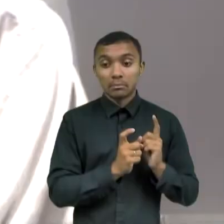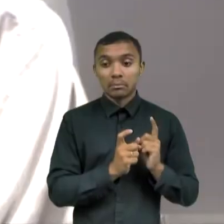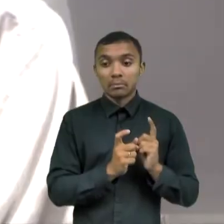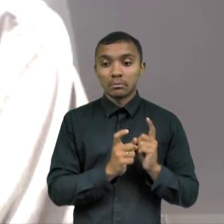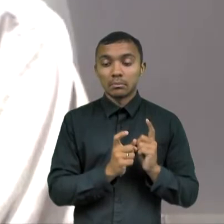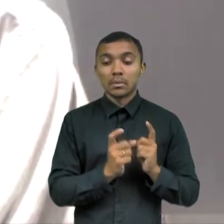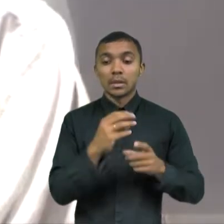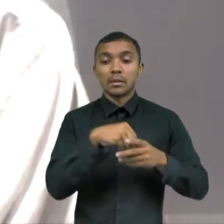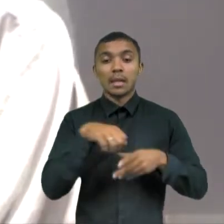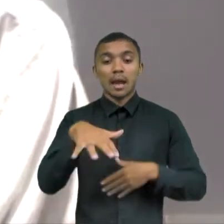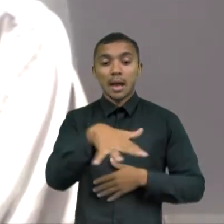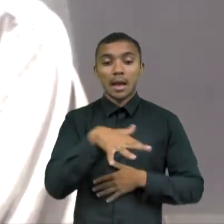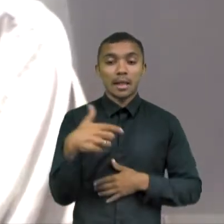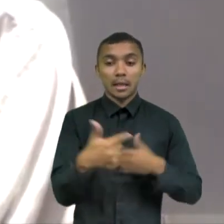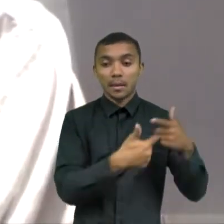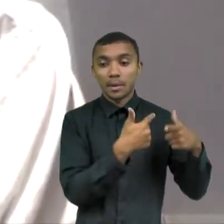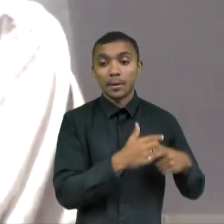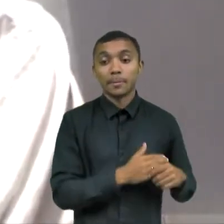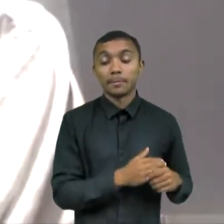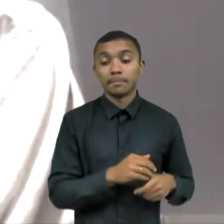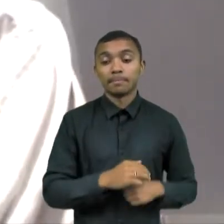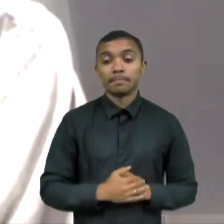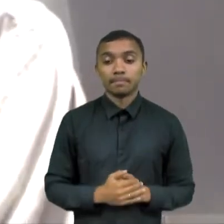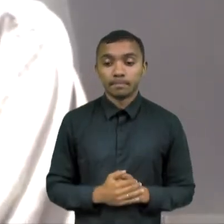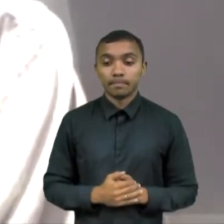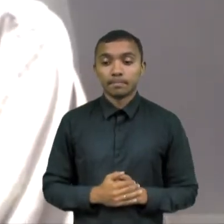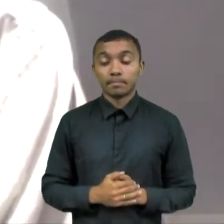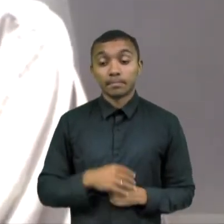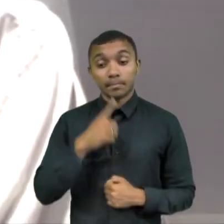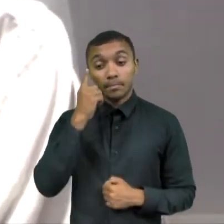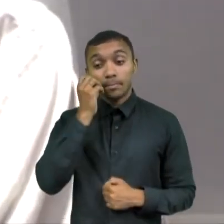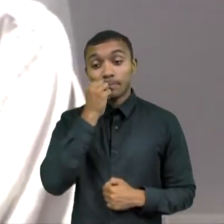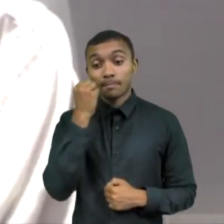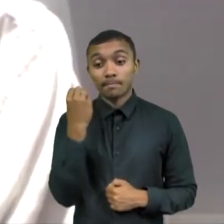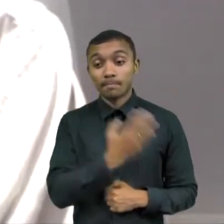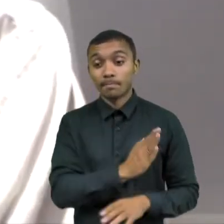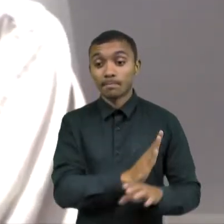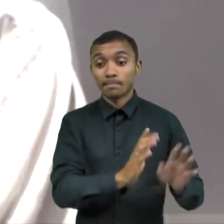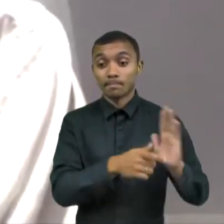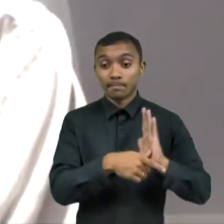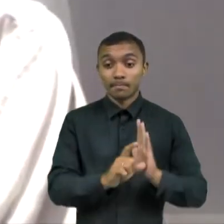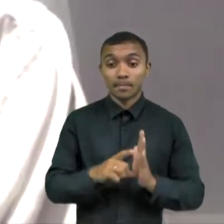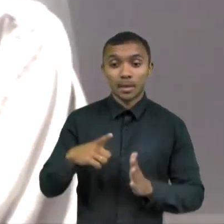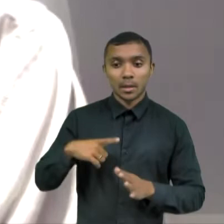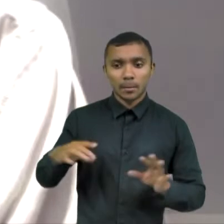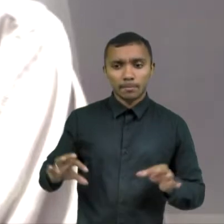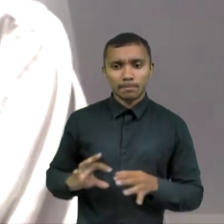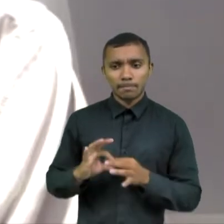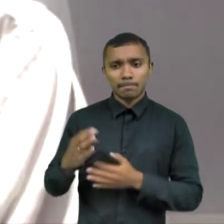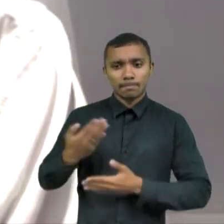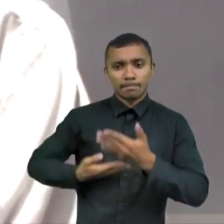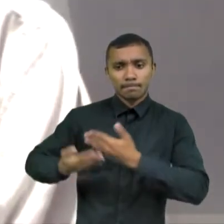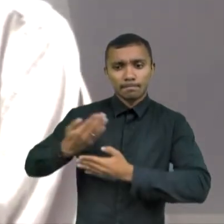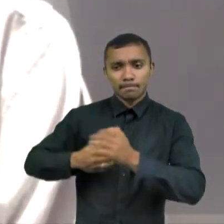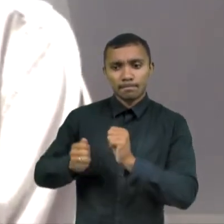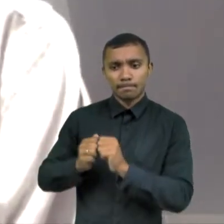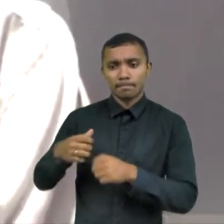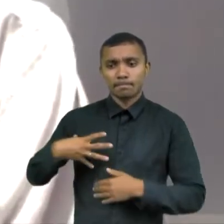de trabalho. Isso é muito bom porque o laço de vínculo que a gente cria com os filhos, ele